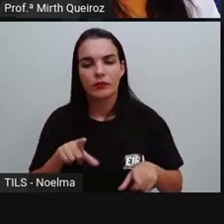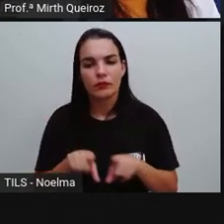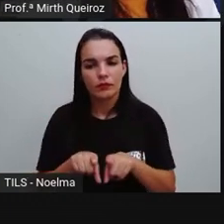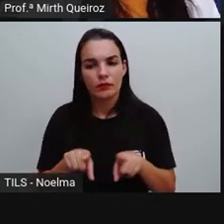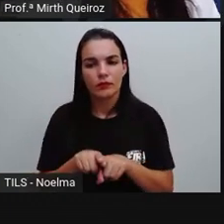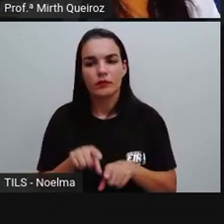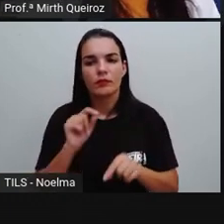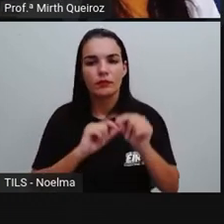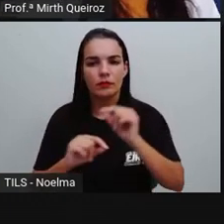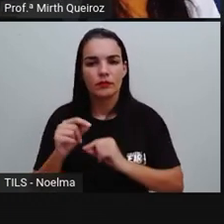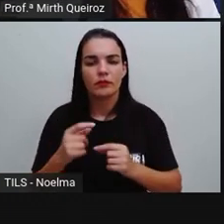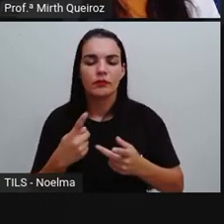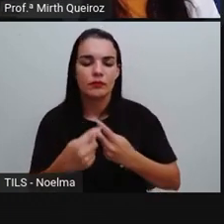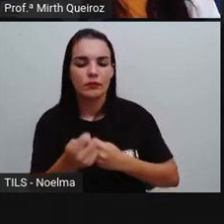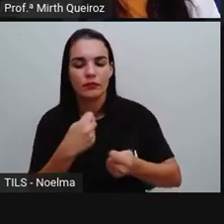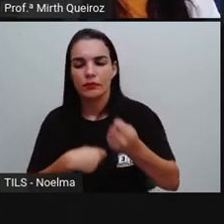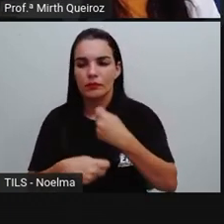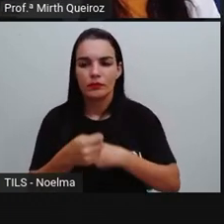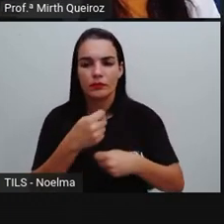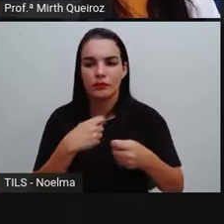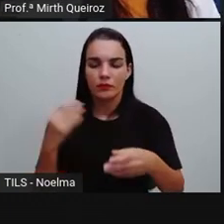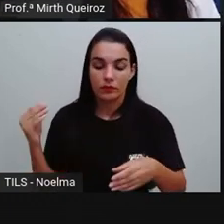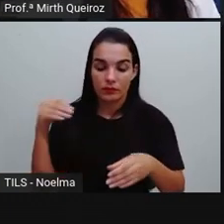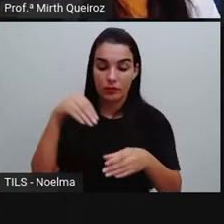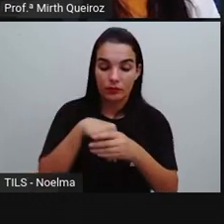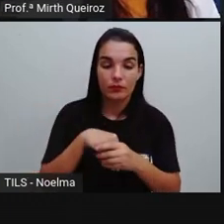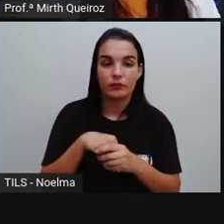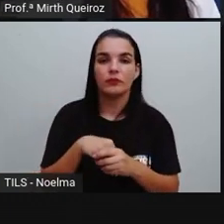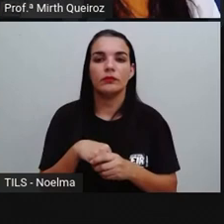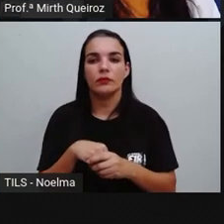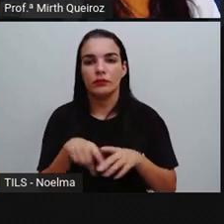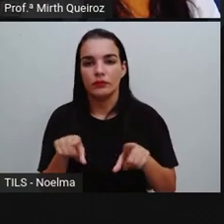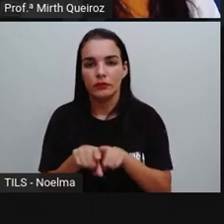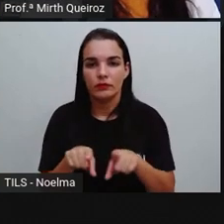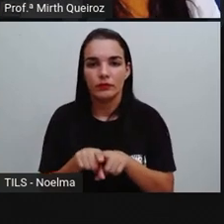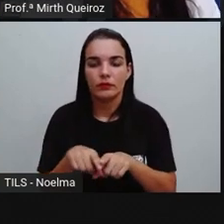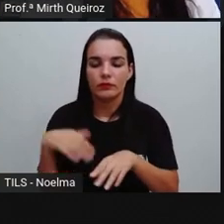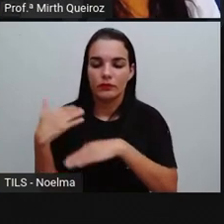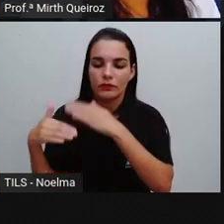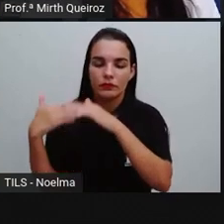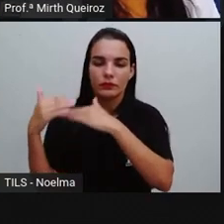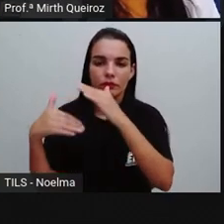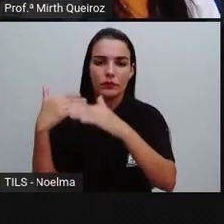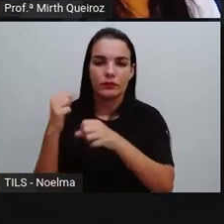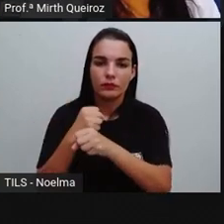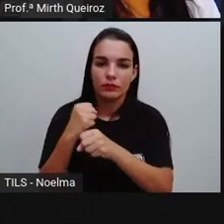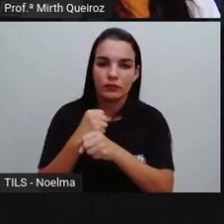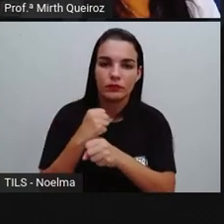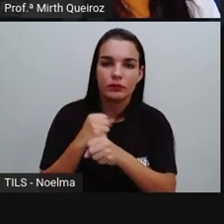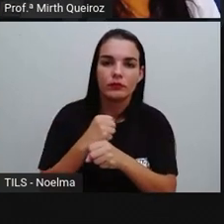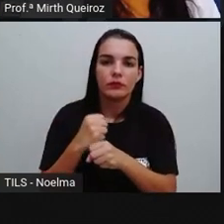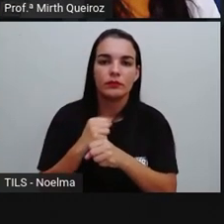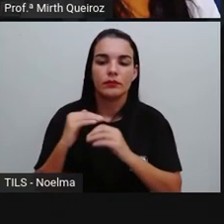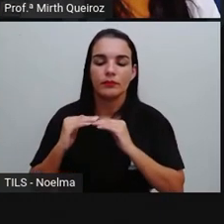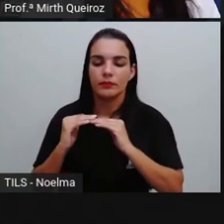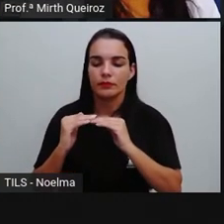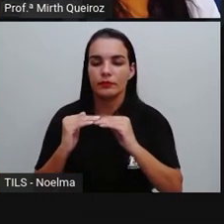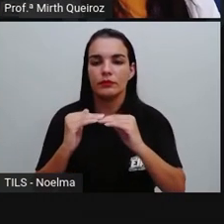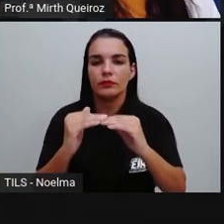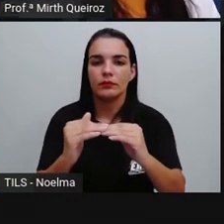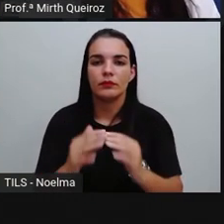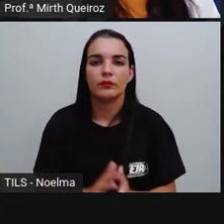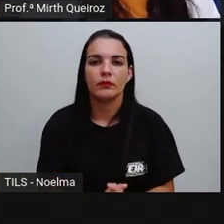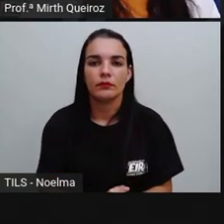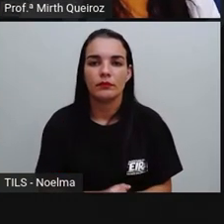também o comércio interno, que graças a ele, né? Também, começou-se a construir essas estradas e vias.